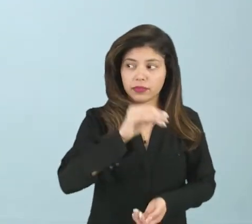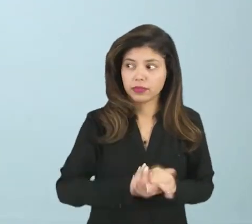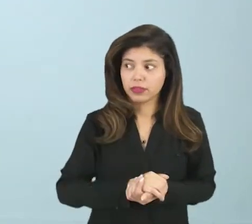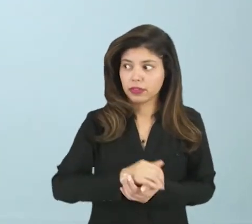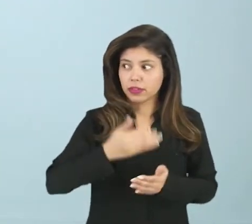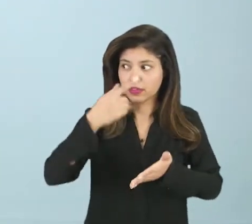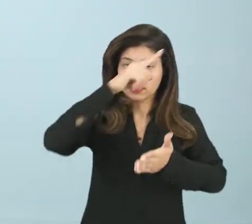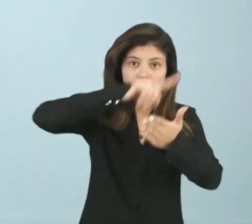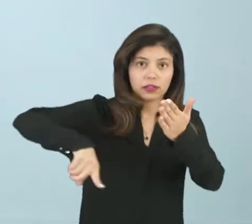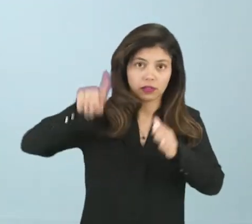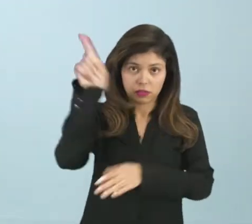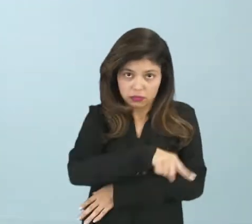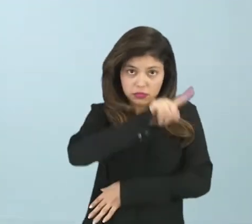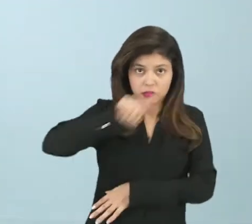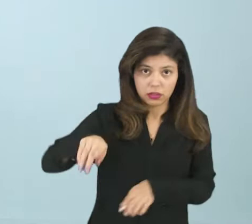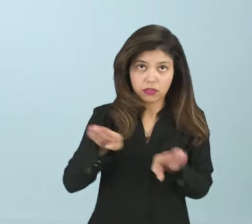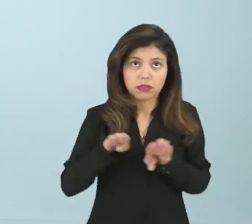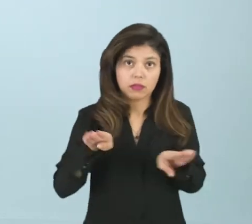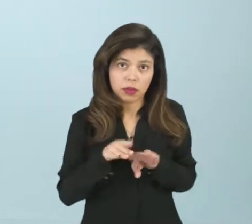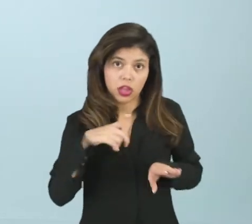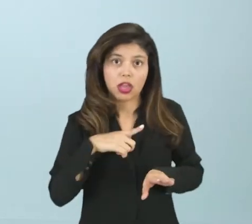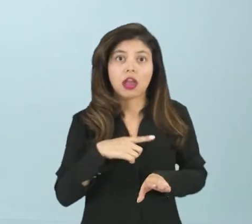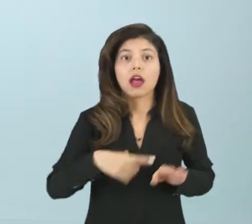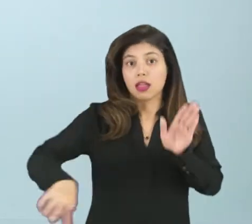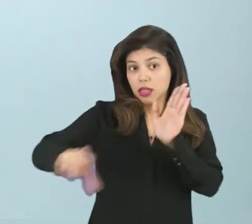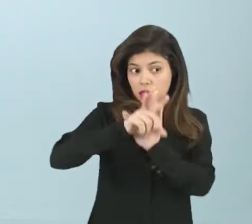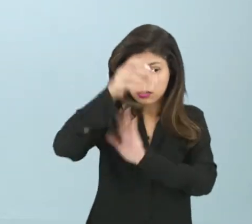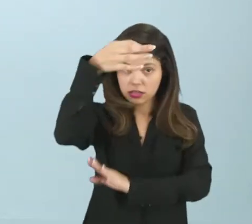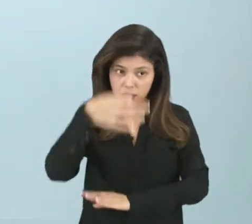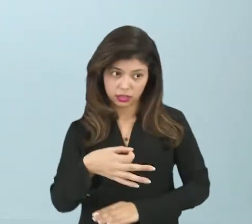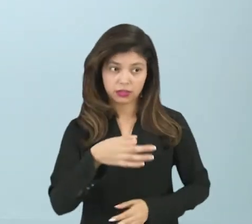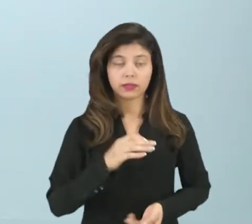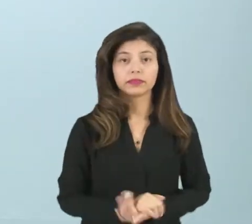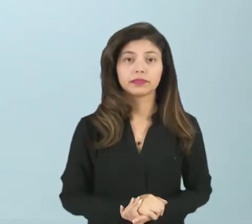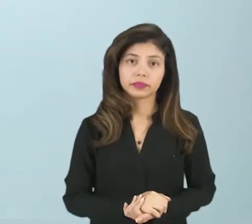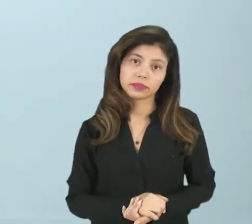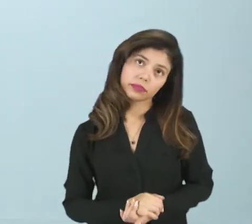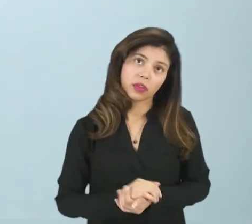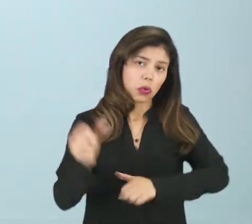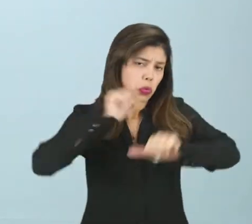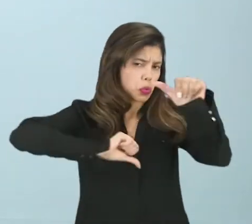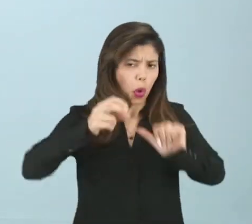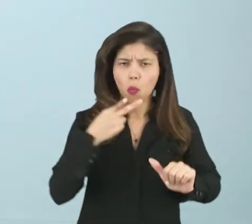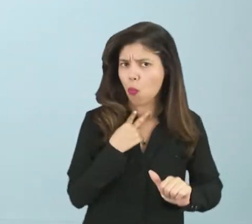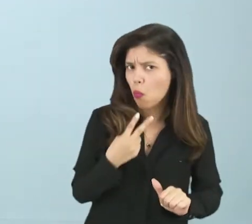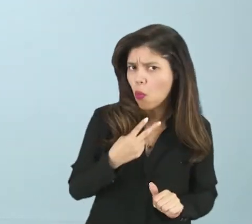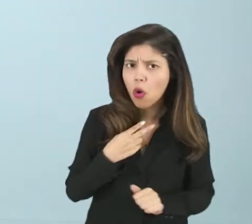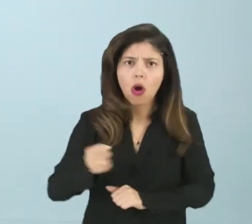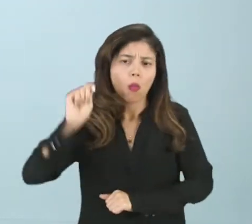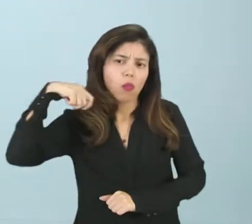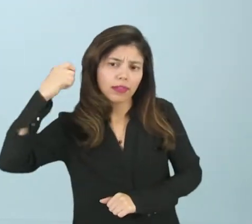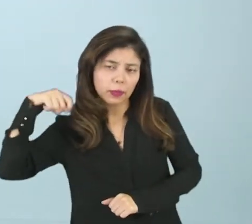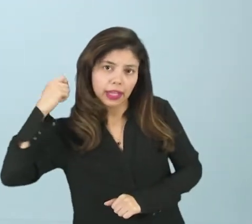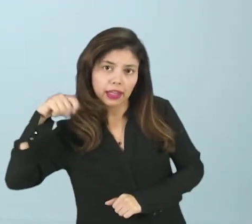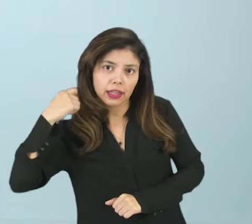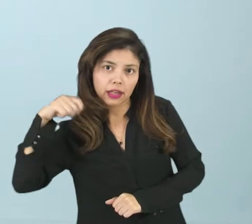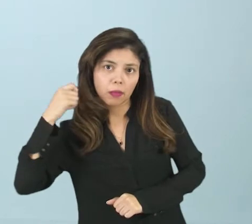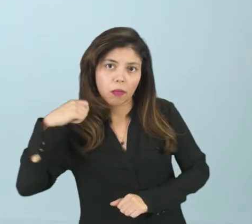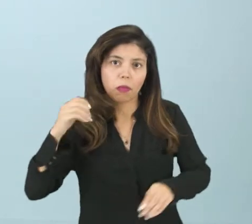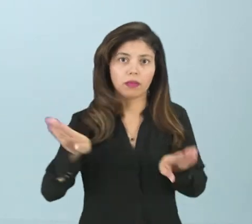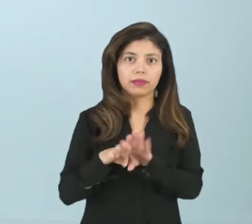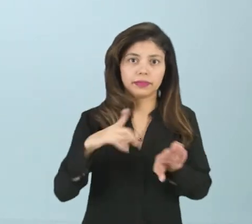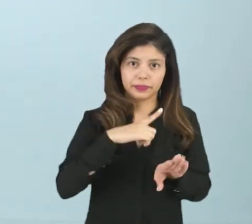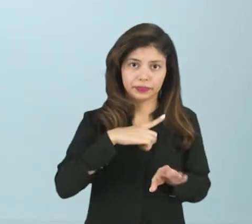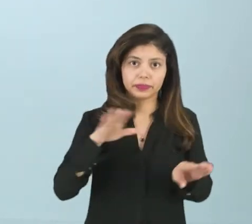adquirido e a lei diz, é líquida e certa. Então, não tem como você alterar, nem o deputado, nem o senador vai poder